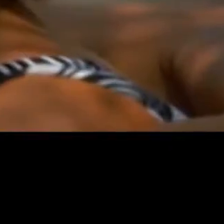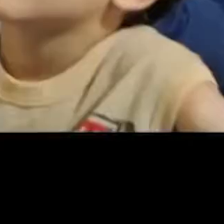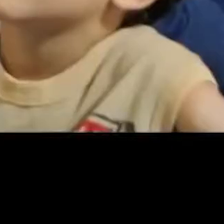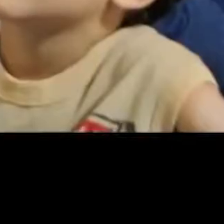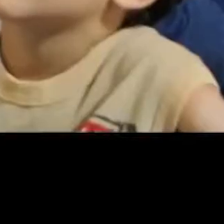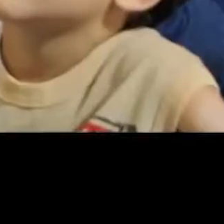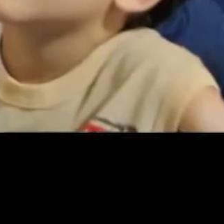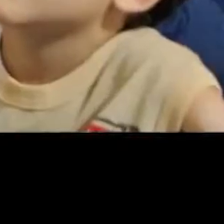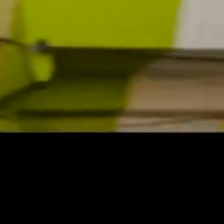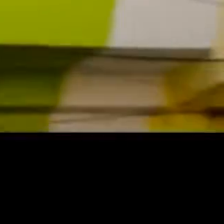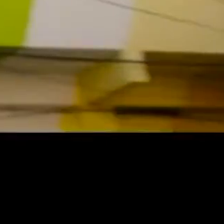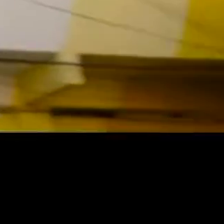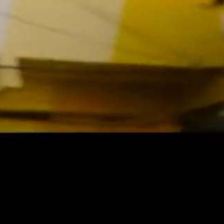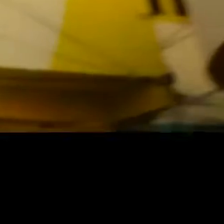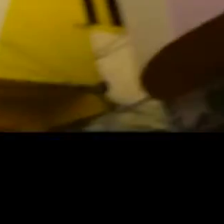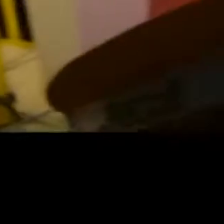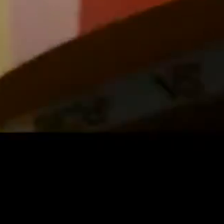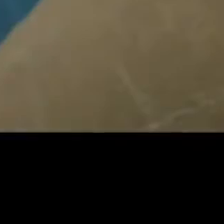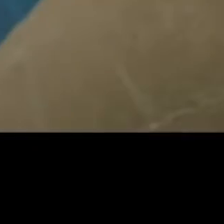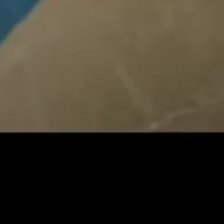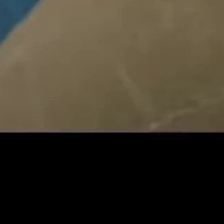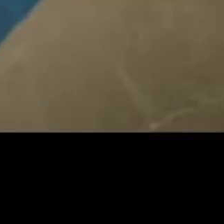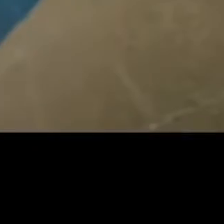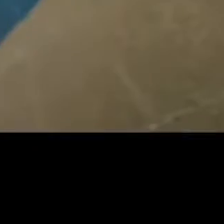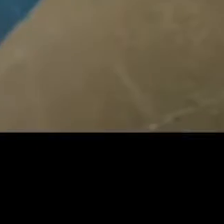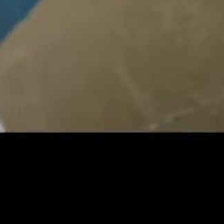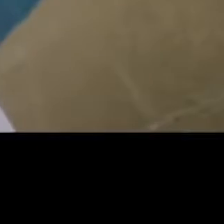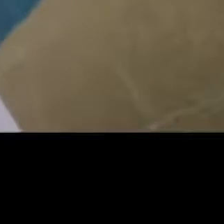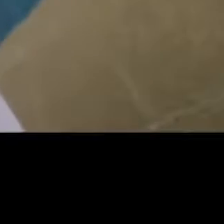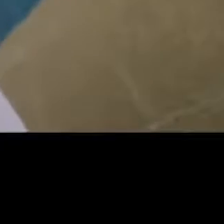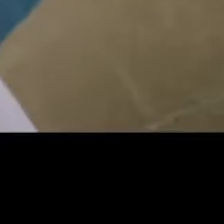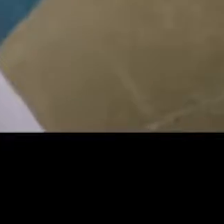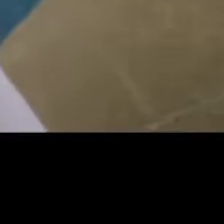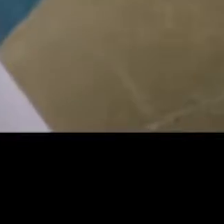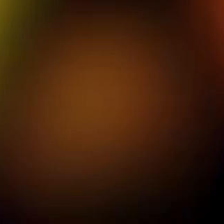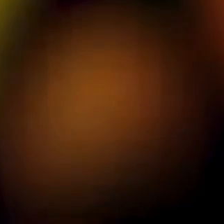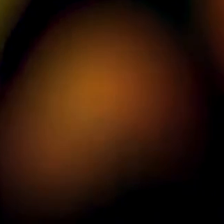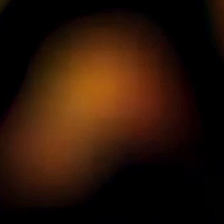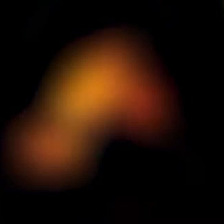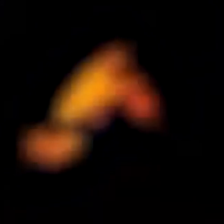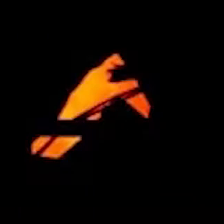permitindo que mais brasileiros cresçam. O Brasil não vai parar.